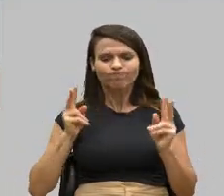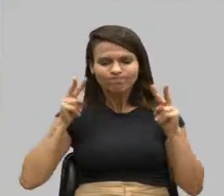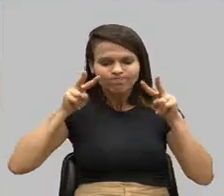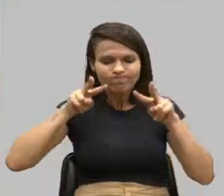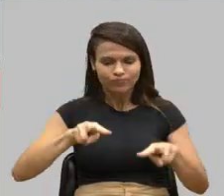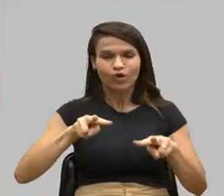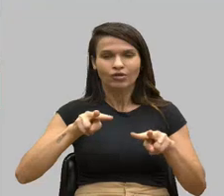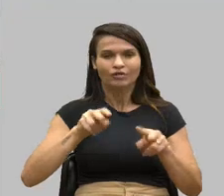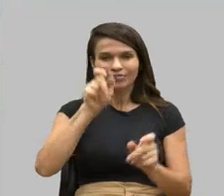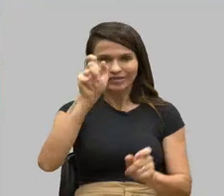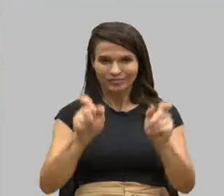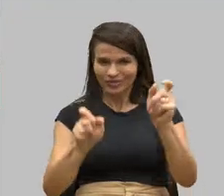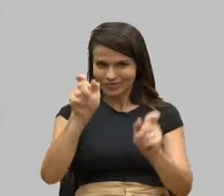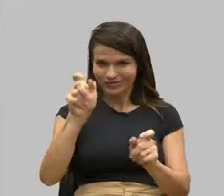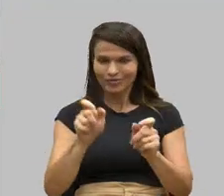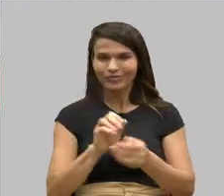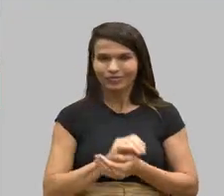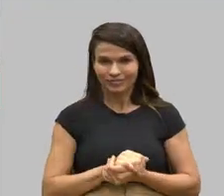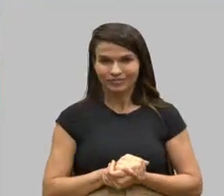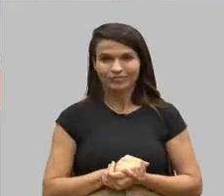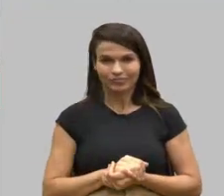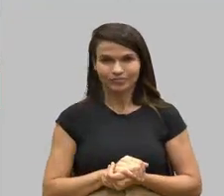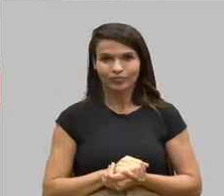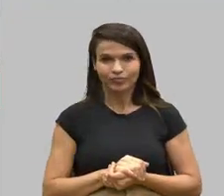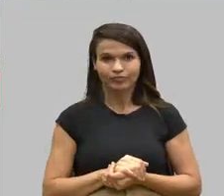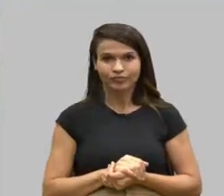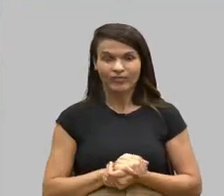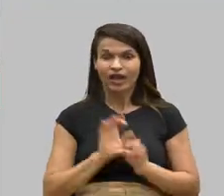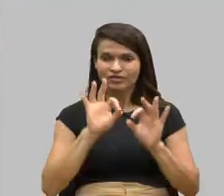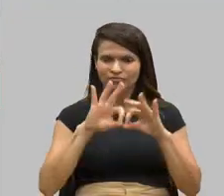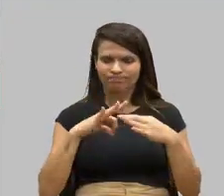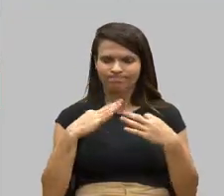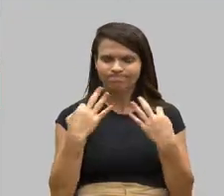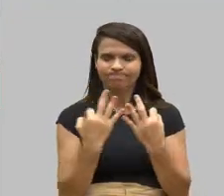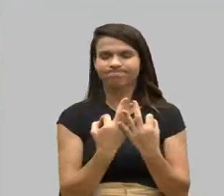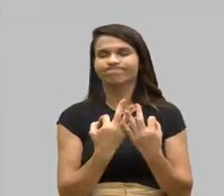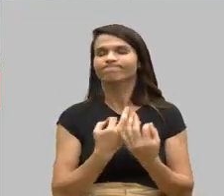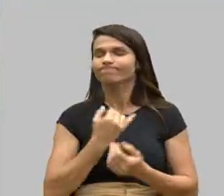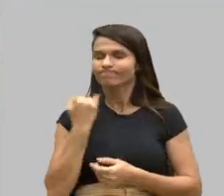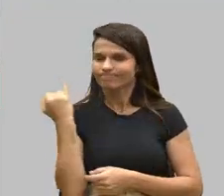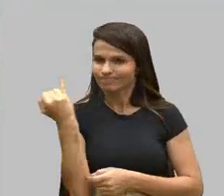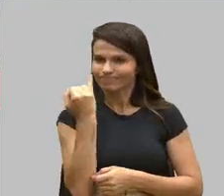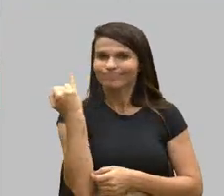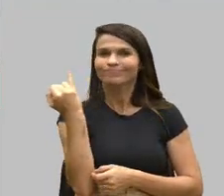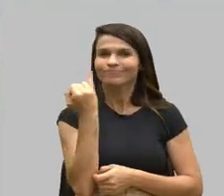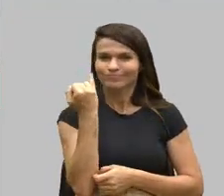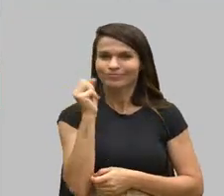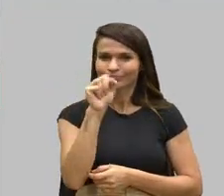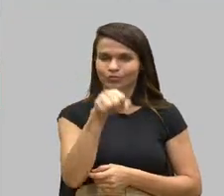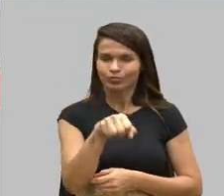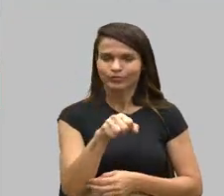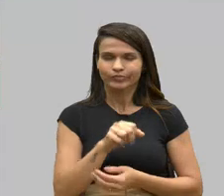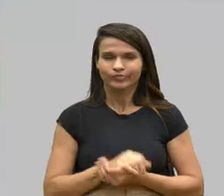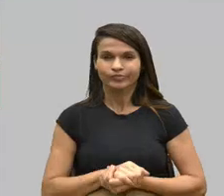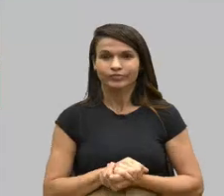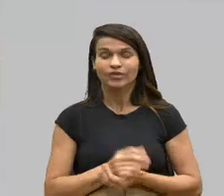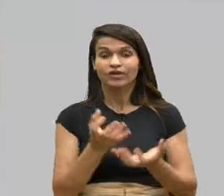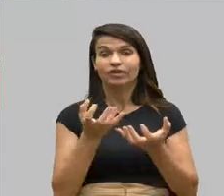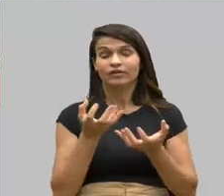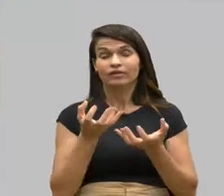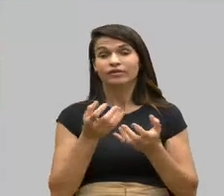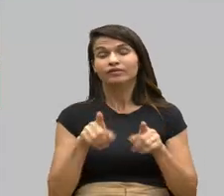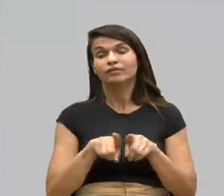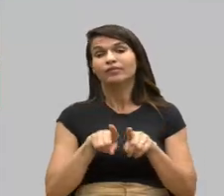pessoas. As famílias são realmente fundamentais. E eu queria dizer mais, queria dizer que